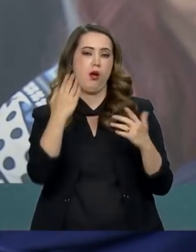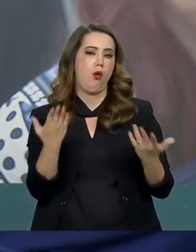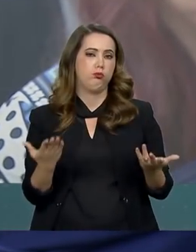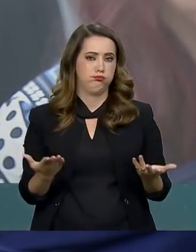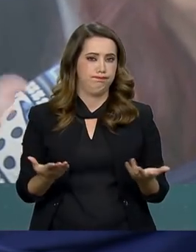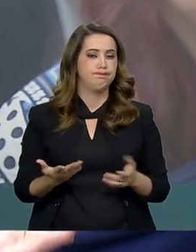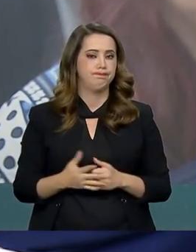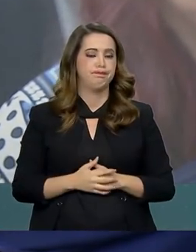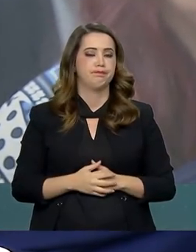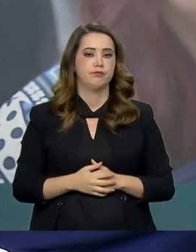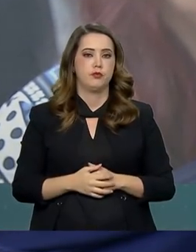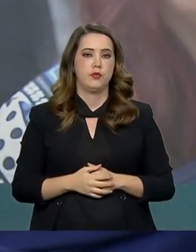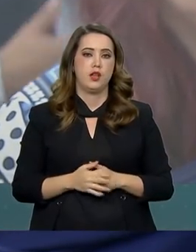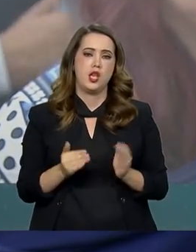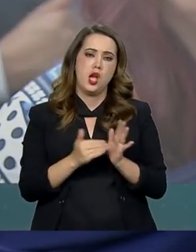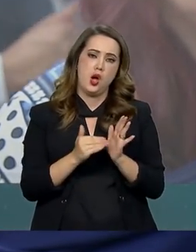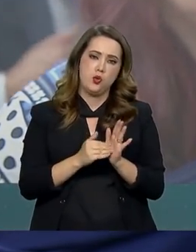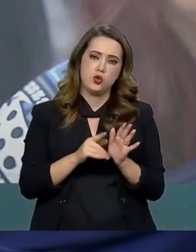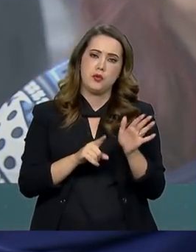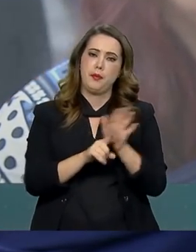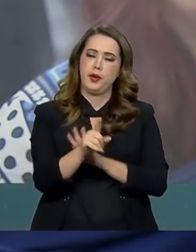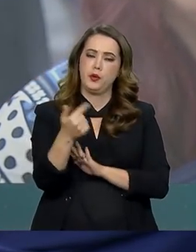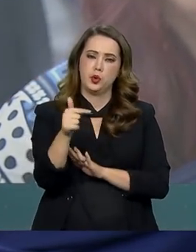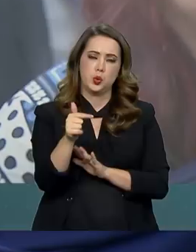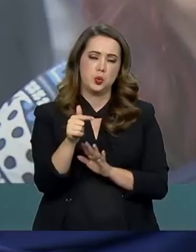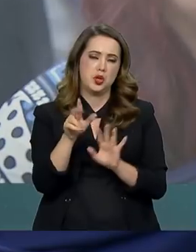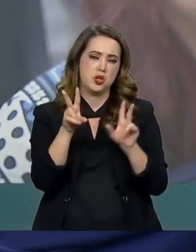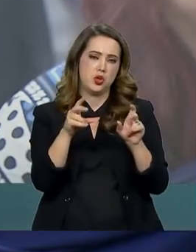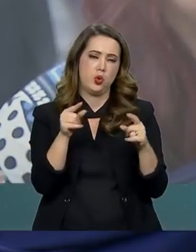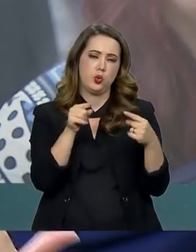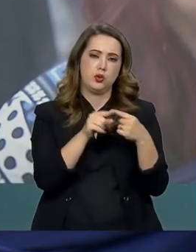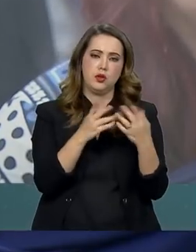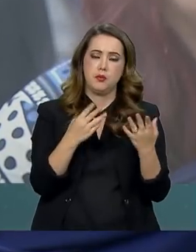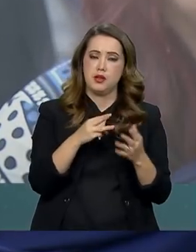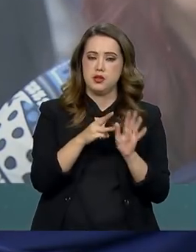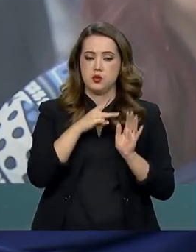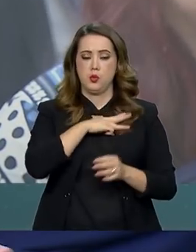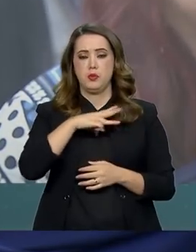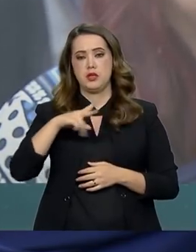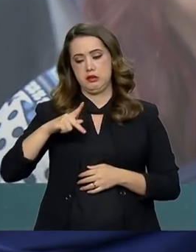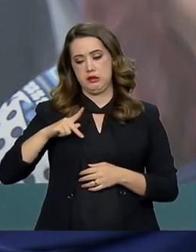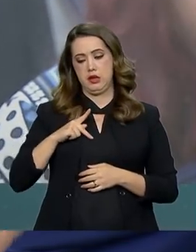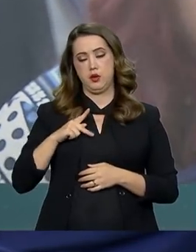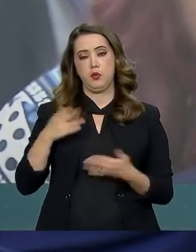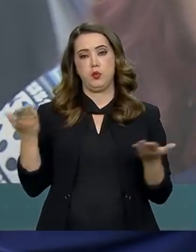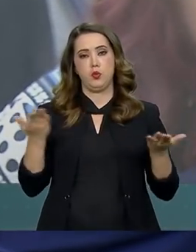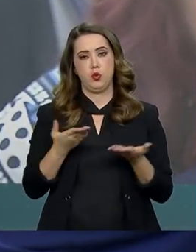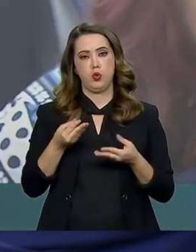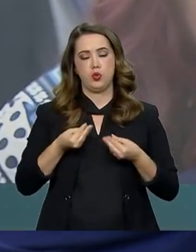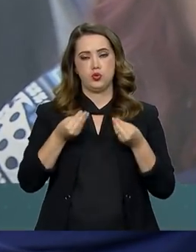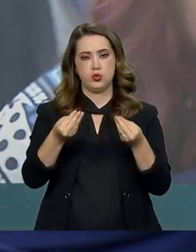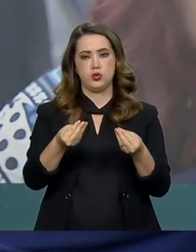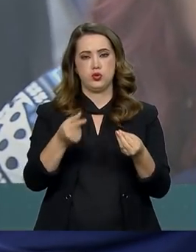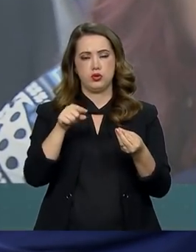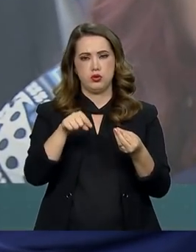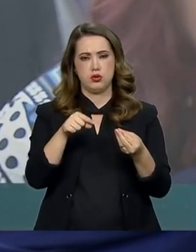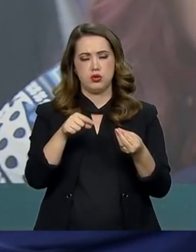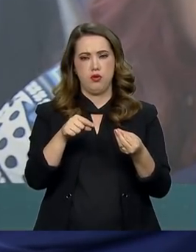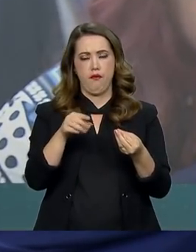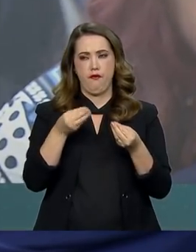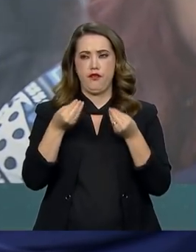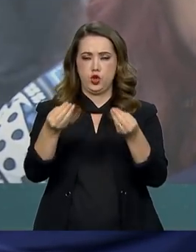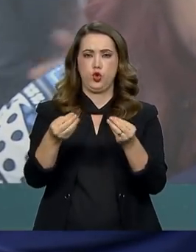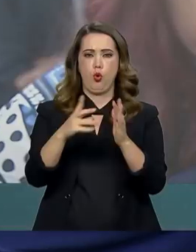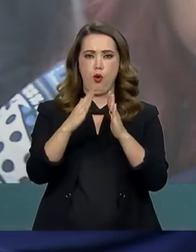E a última pergunta não tem a ver com esse tema, mas o Ministério Público Federal enviou hoje um posicionamento para o Planalto